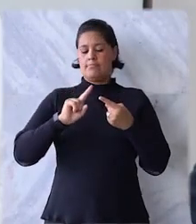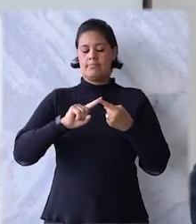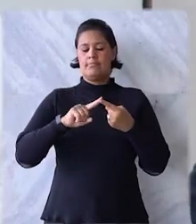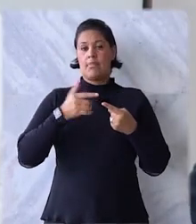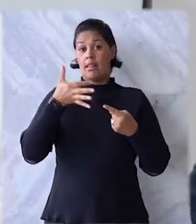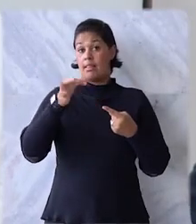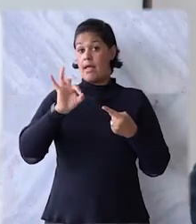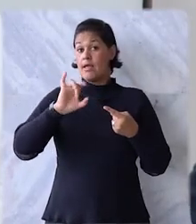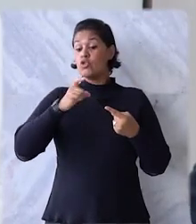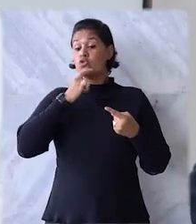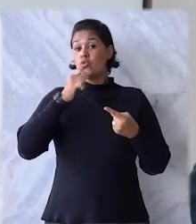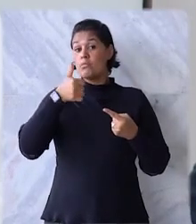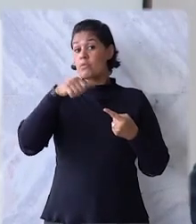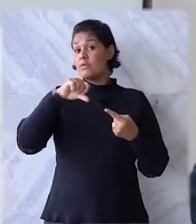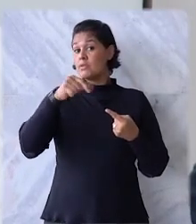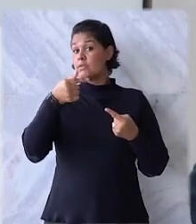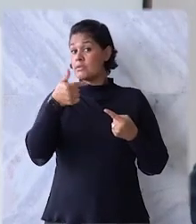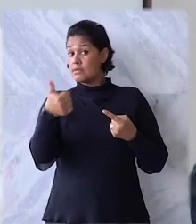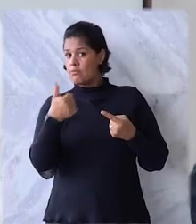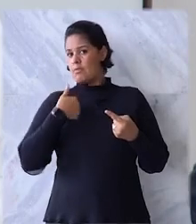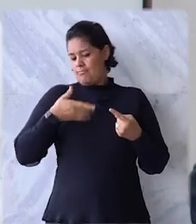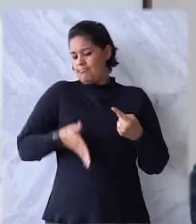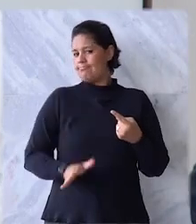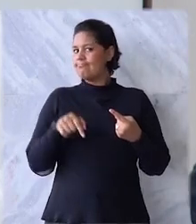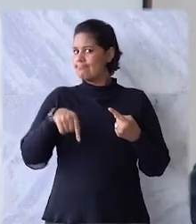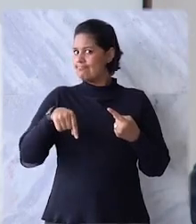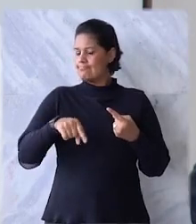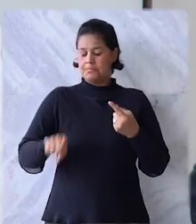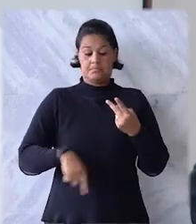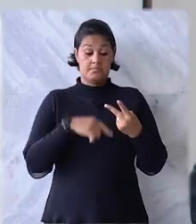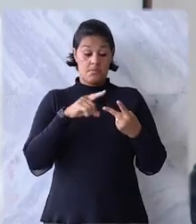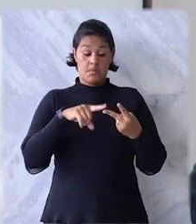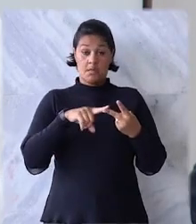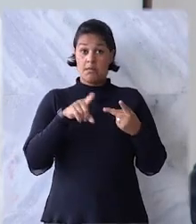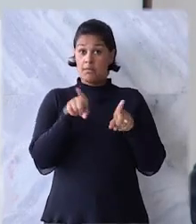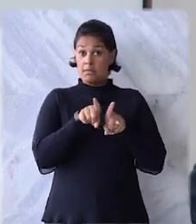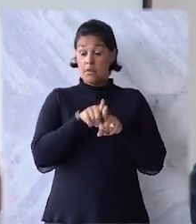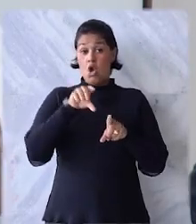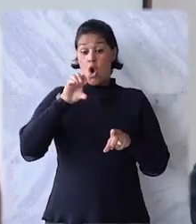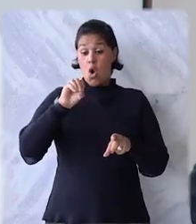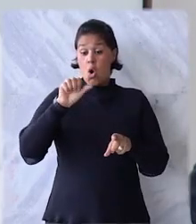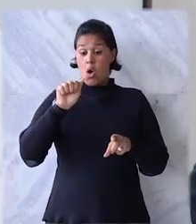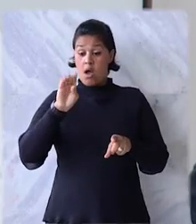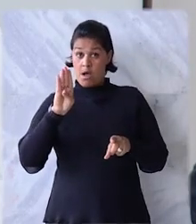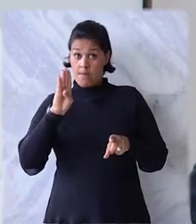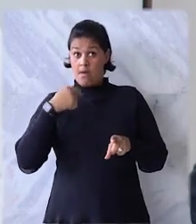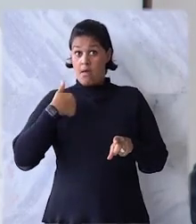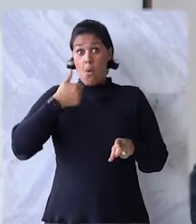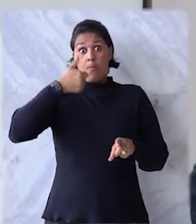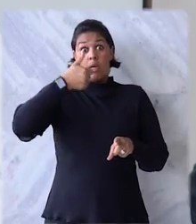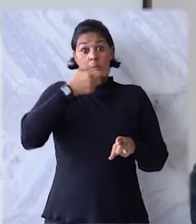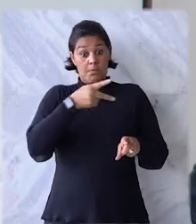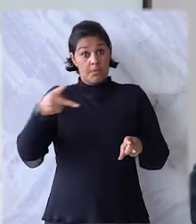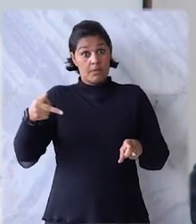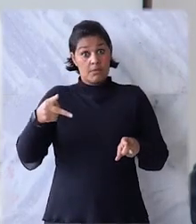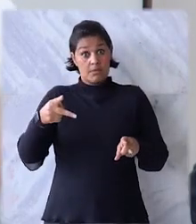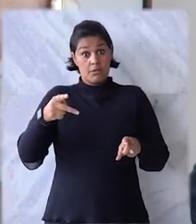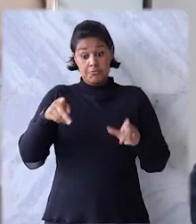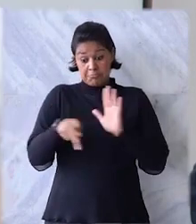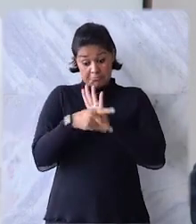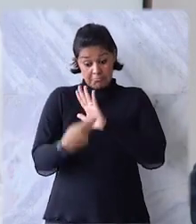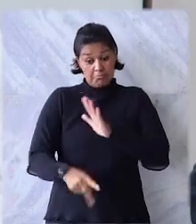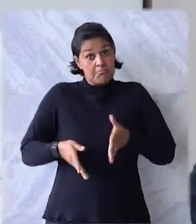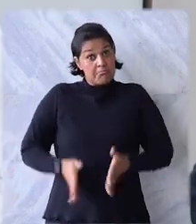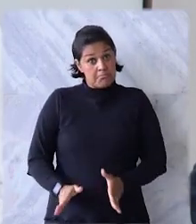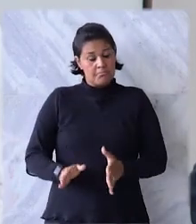Brasília no dia 10 de julho de 1971, o segundo de ter sido o primeiro presidente da Ordem dos Advogados do Brasil,